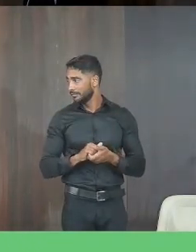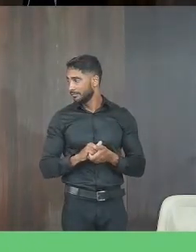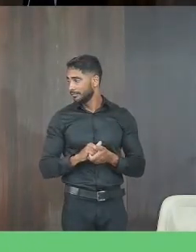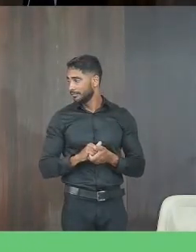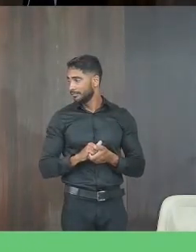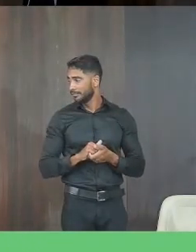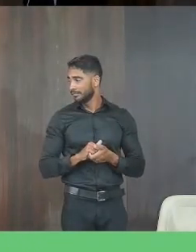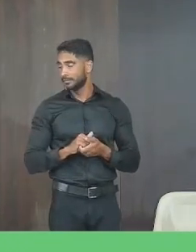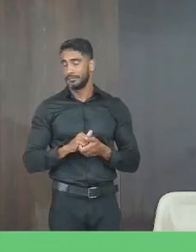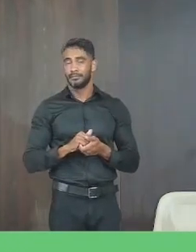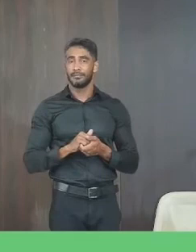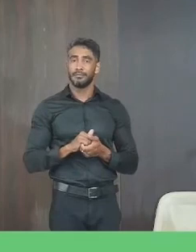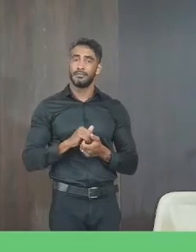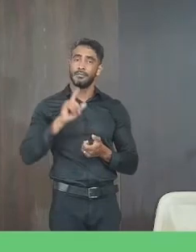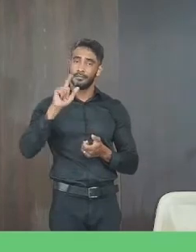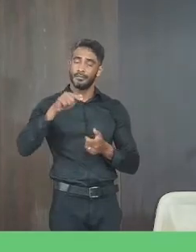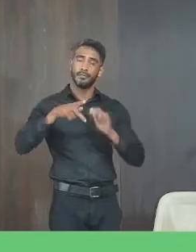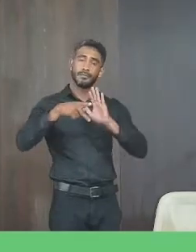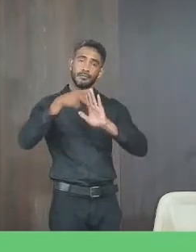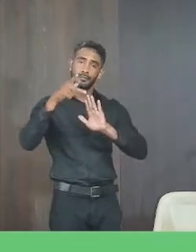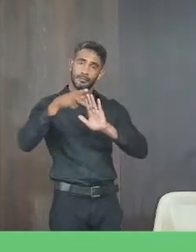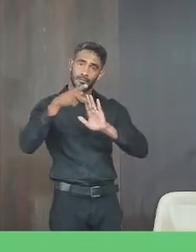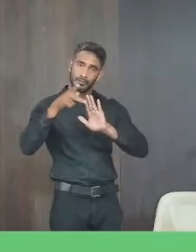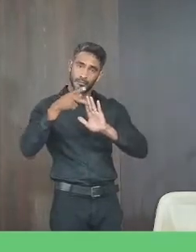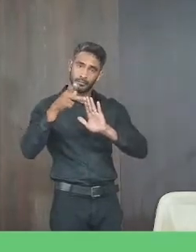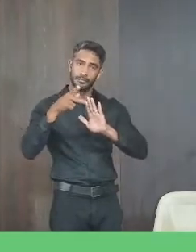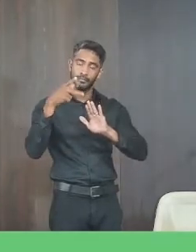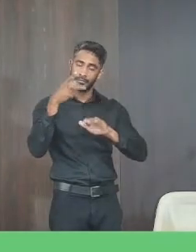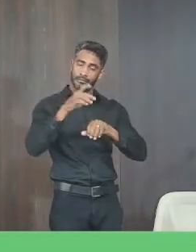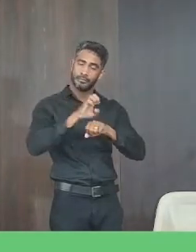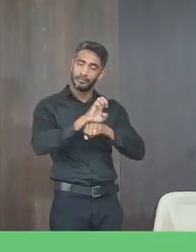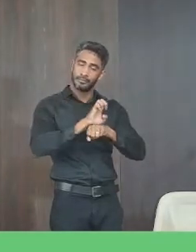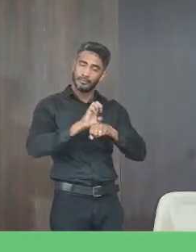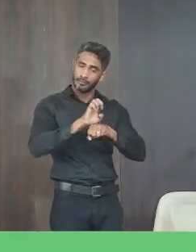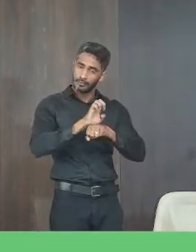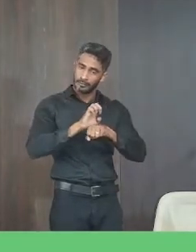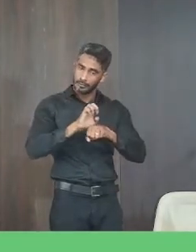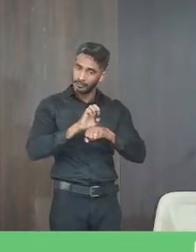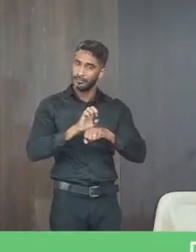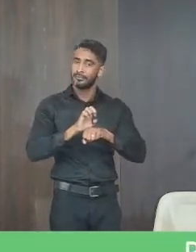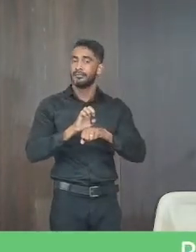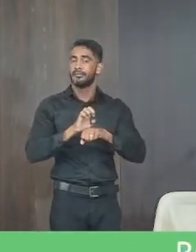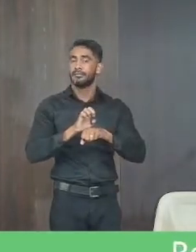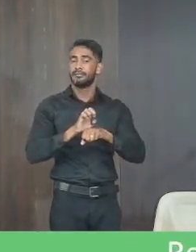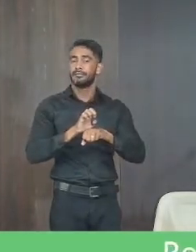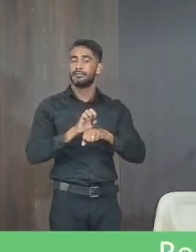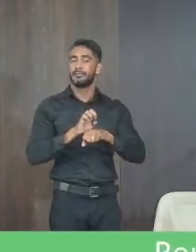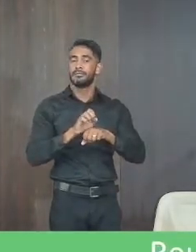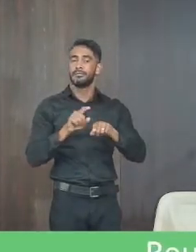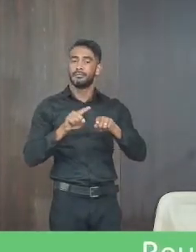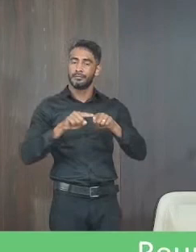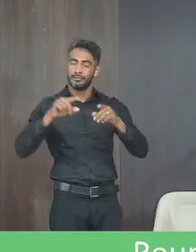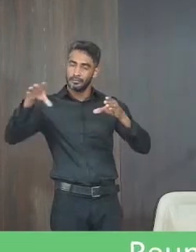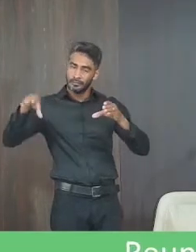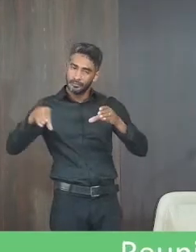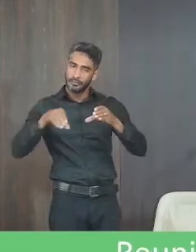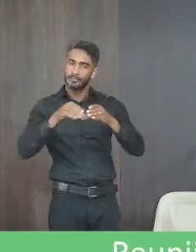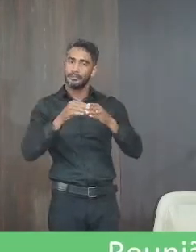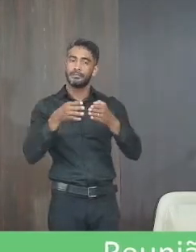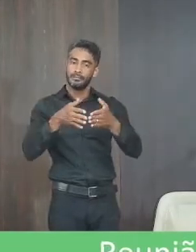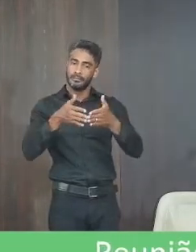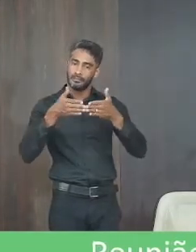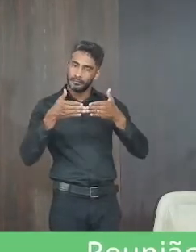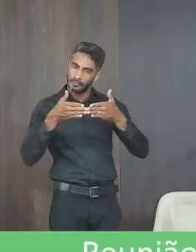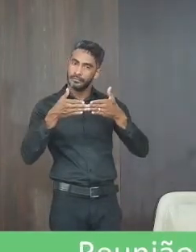requerimento é um projeto de iniciativa do executivo e aí adicionado esse requerimento